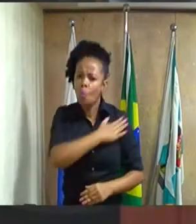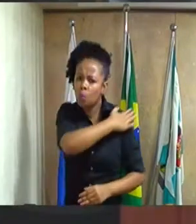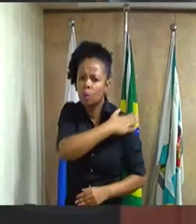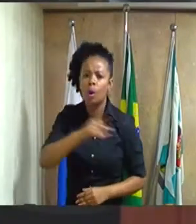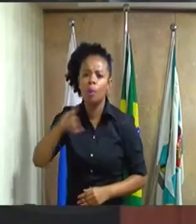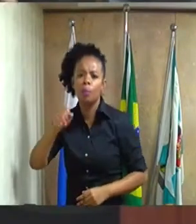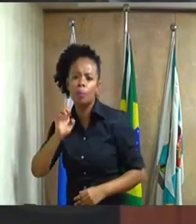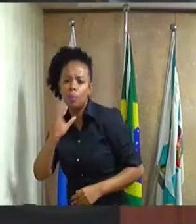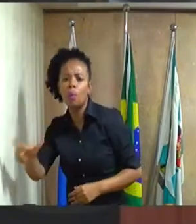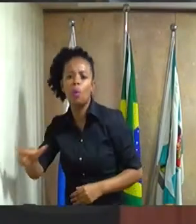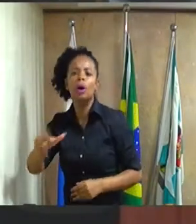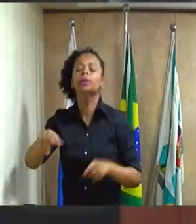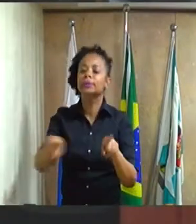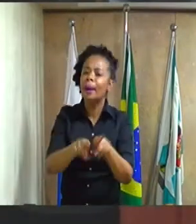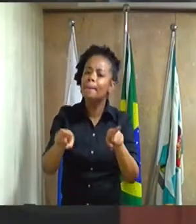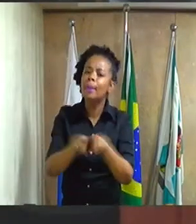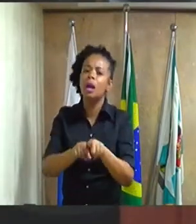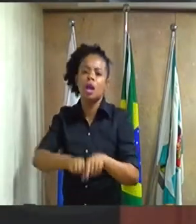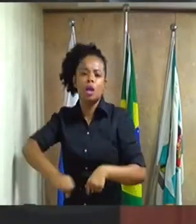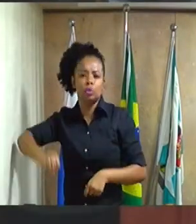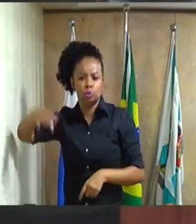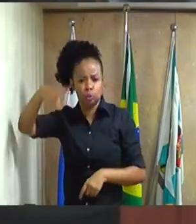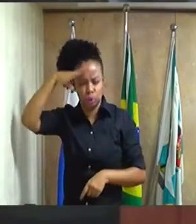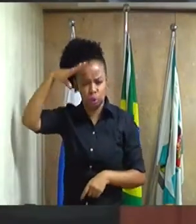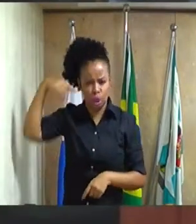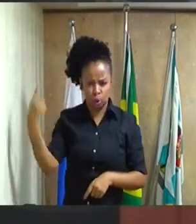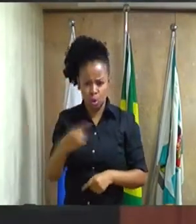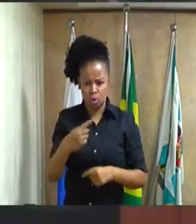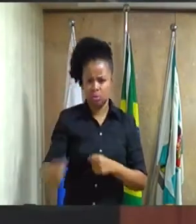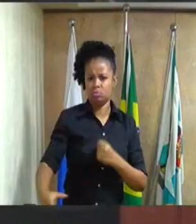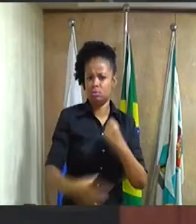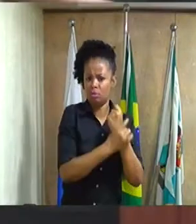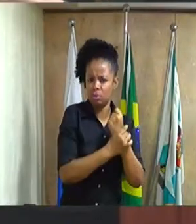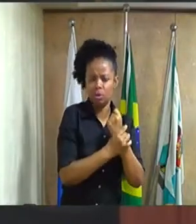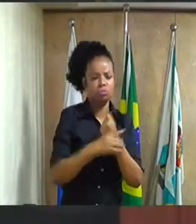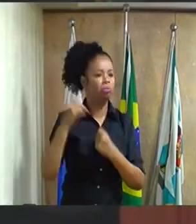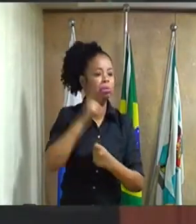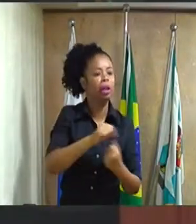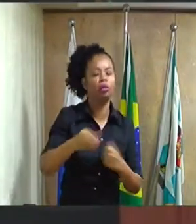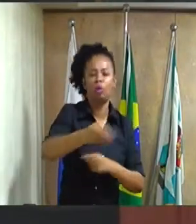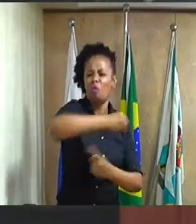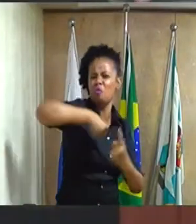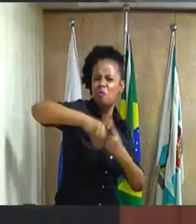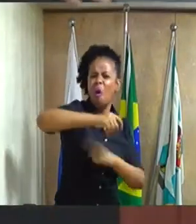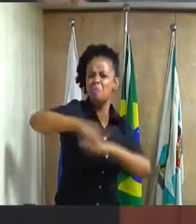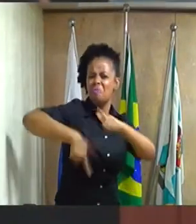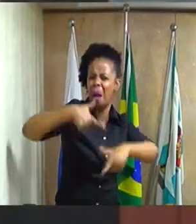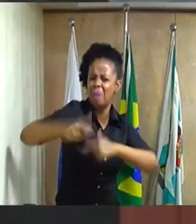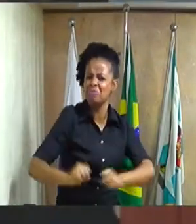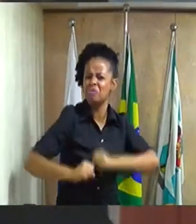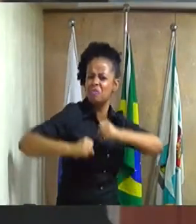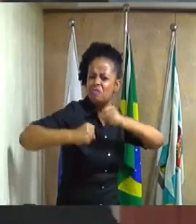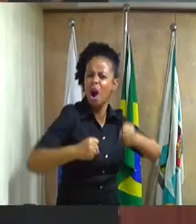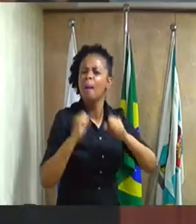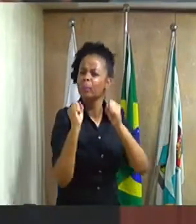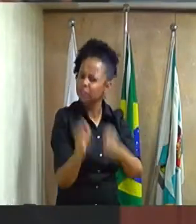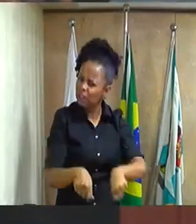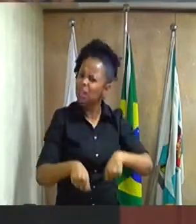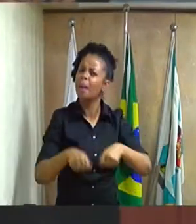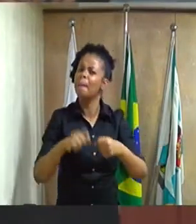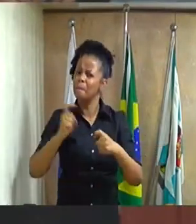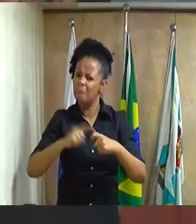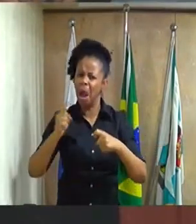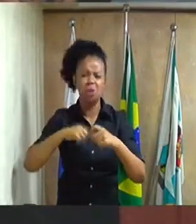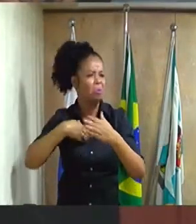soldado da nossa segurança, porque ele se envolve e ele tem, na verdade, poderia ser qualquer coisa, escolhendo ser coronel, poderia ser o médico, poderia ser o engenheiro,